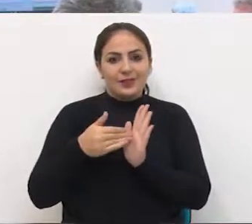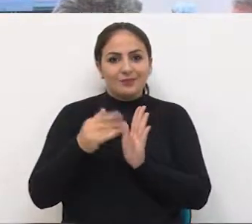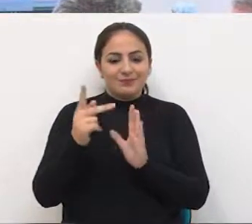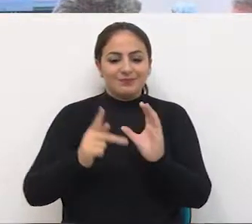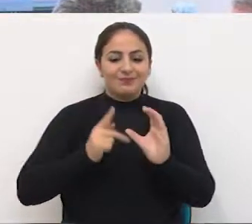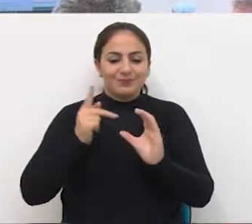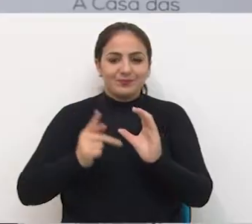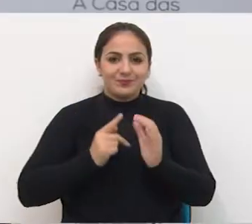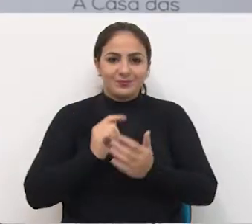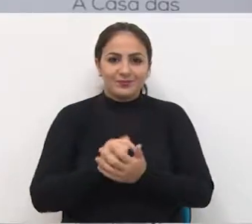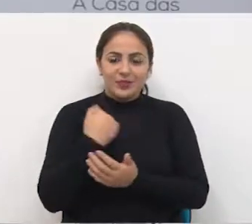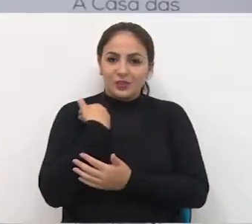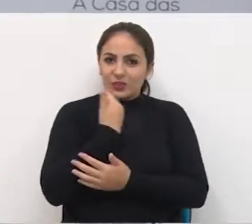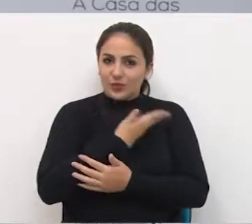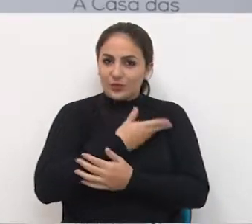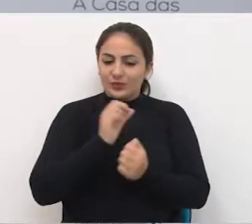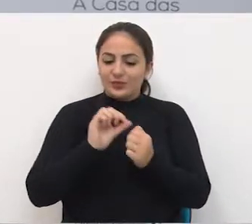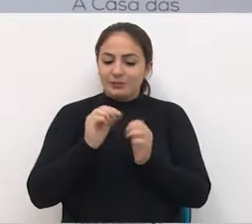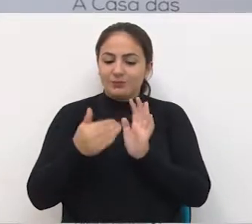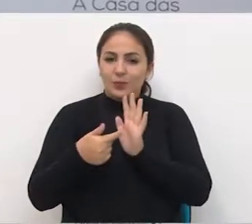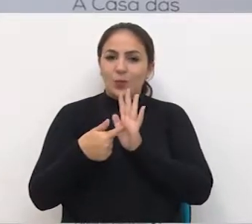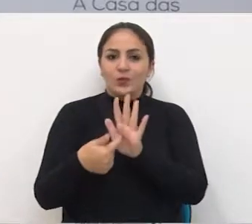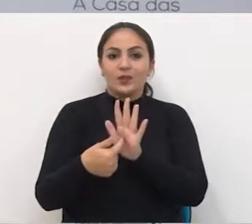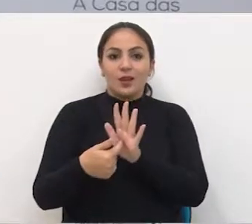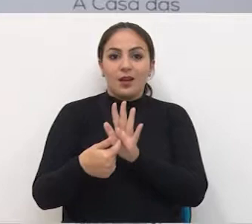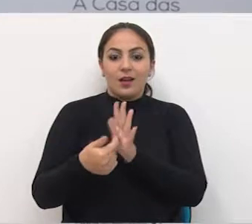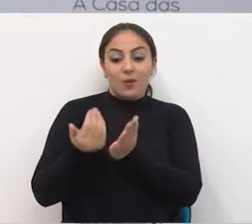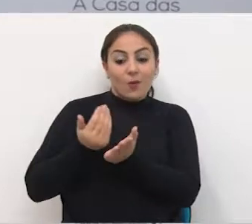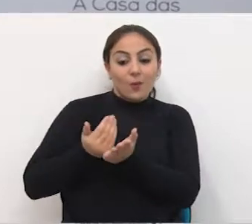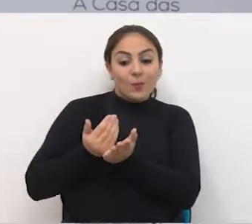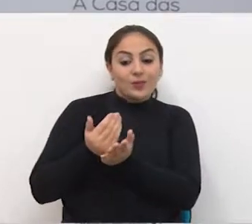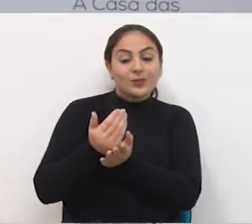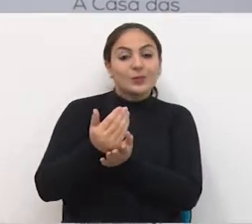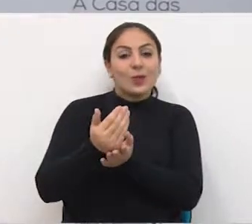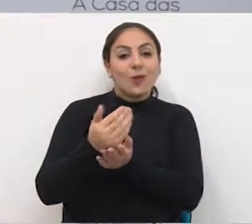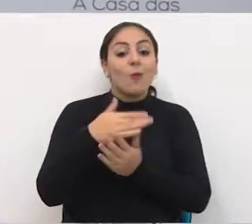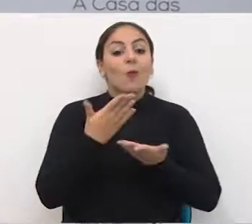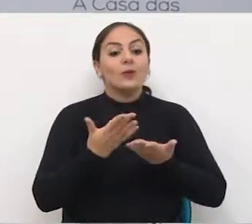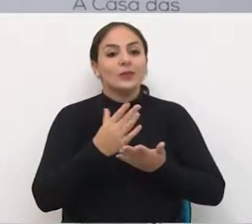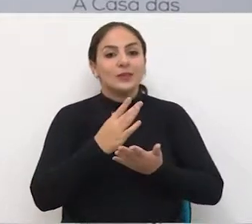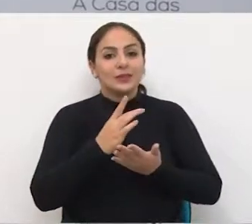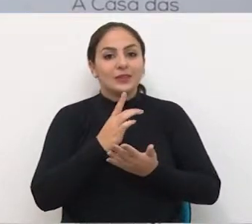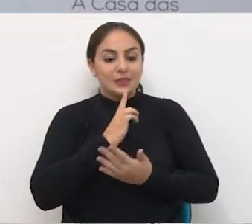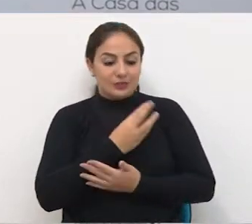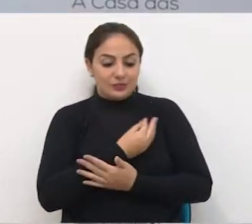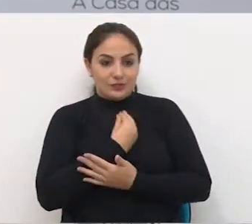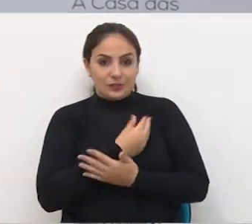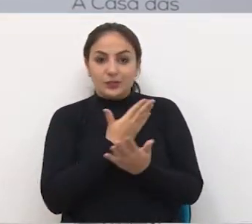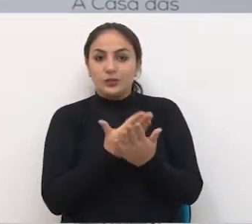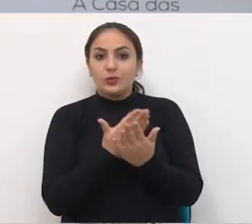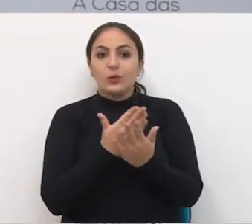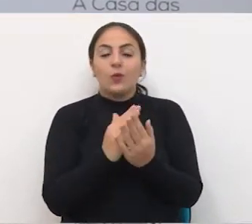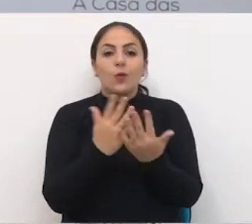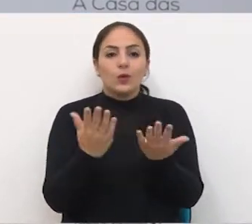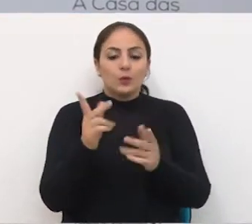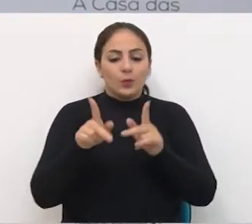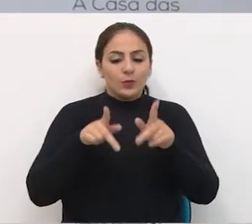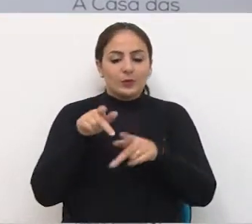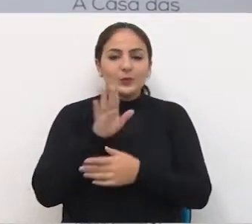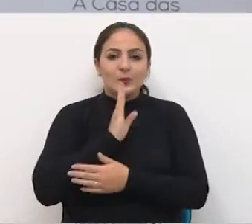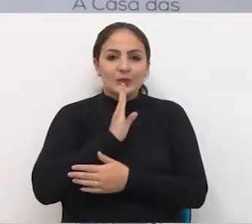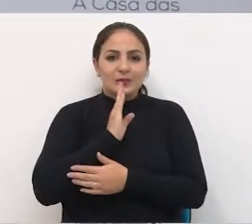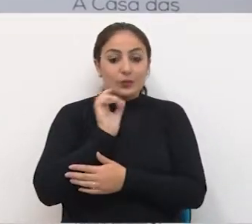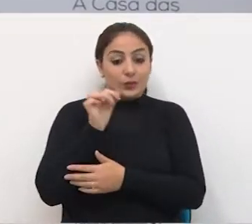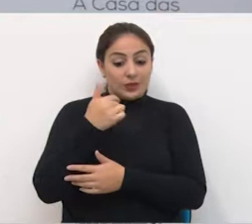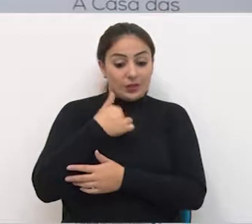Legislativo. A gente fez questão de mostrar de onde a gente veio, onde a gente estudou. Para que a população tenha conhecimento